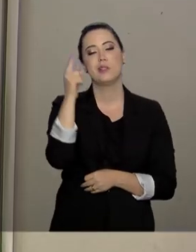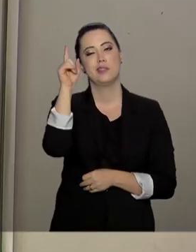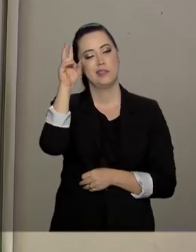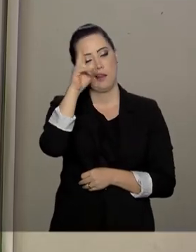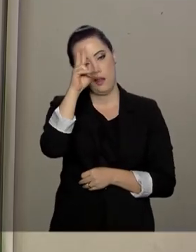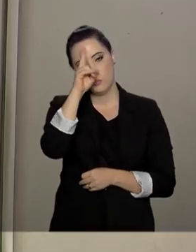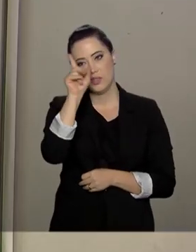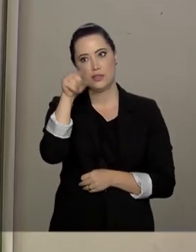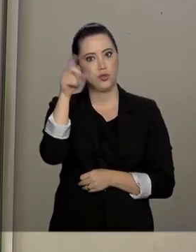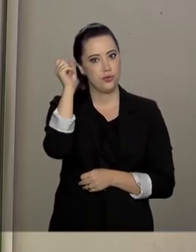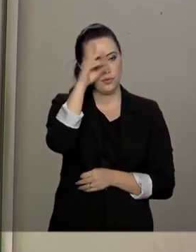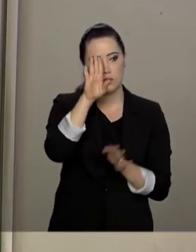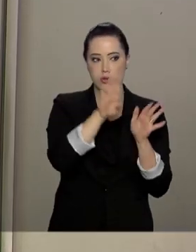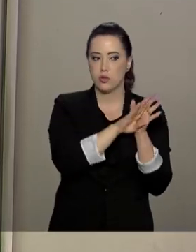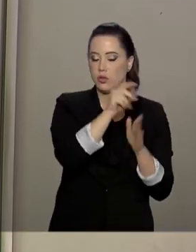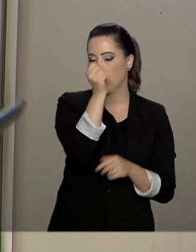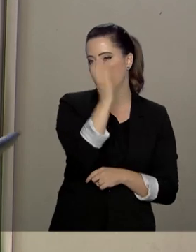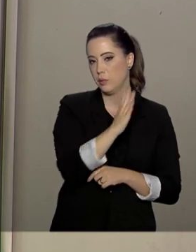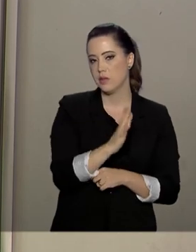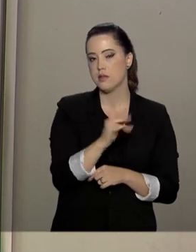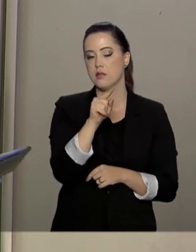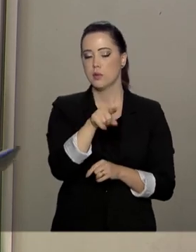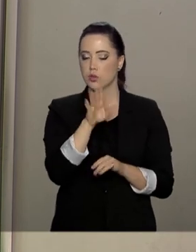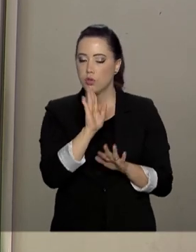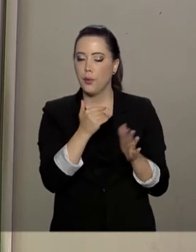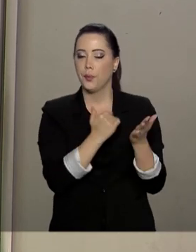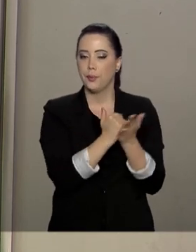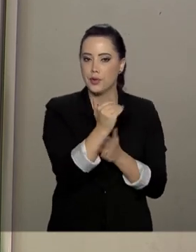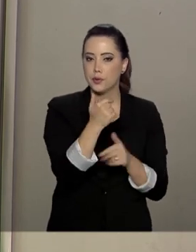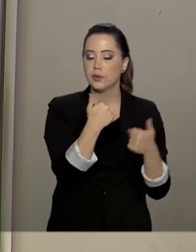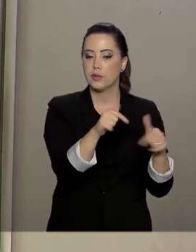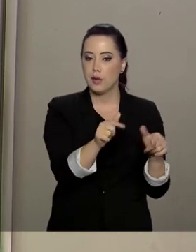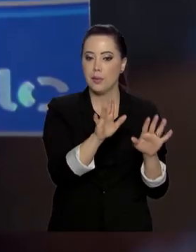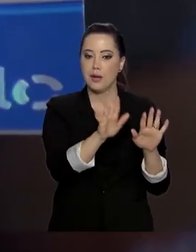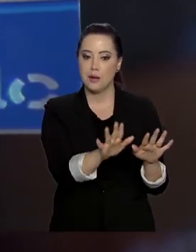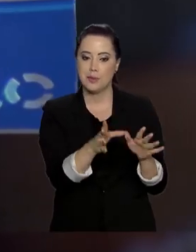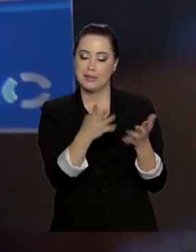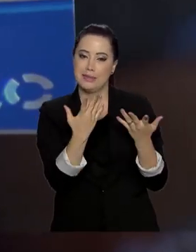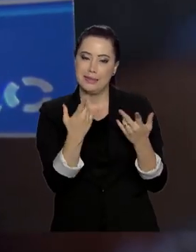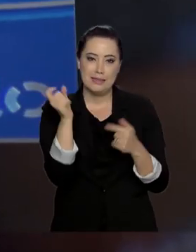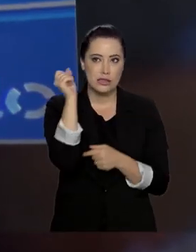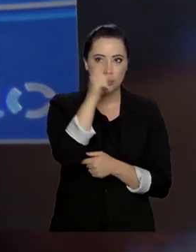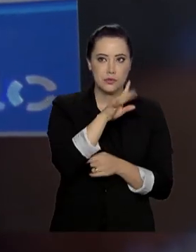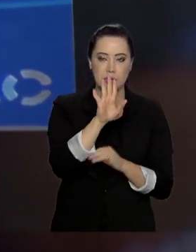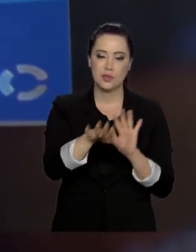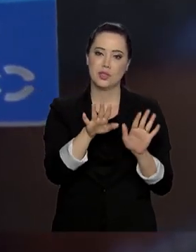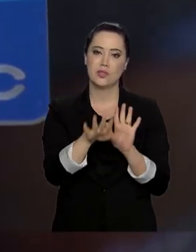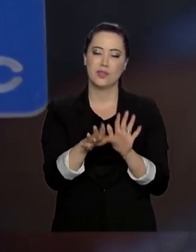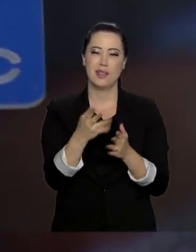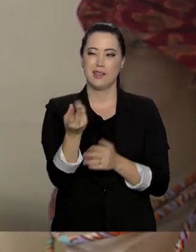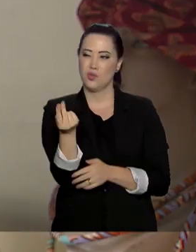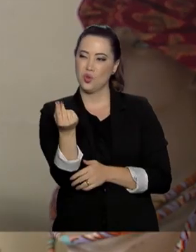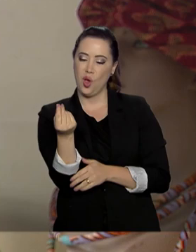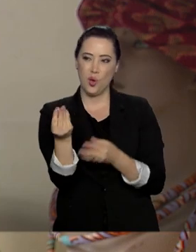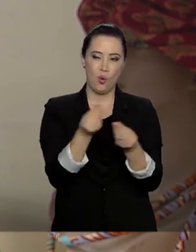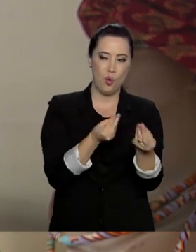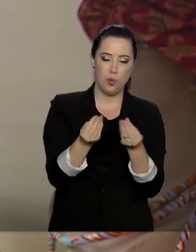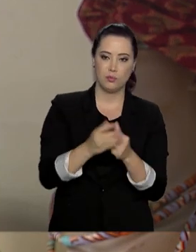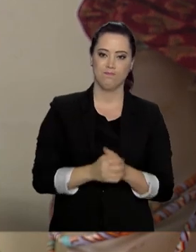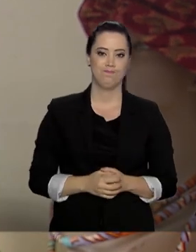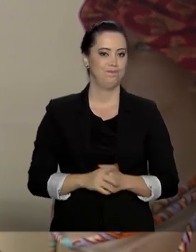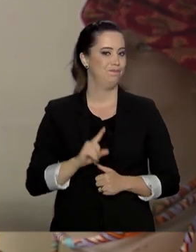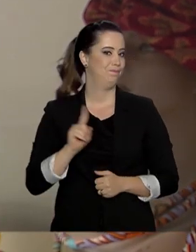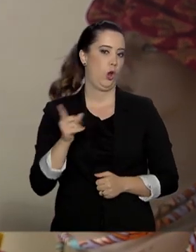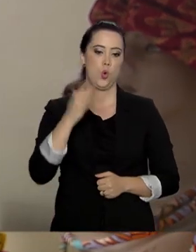instalado, Frank ainda convive com algumas barreiras. Lidar com dinheiro é uma delas. Não estava